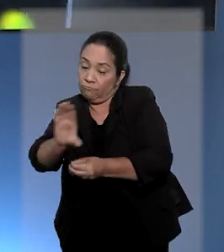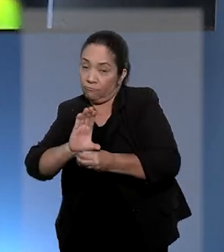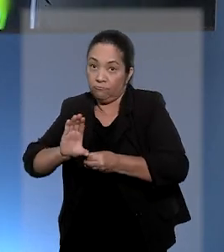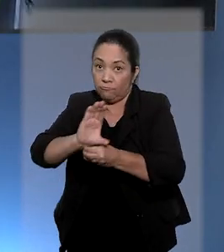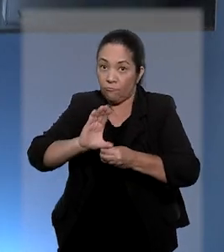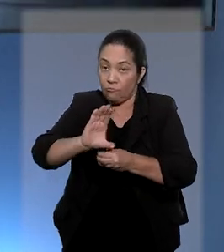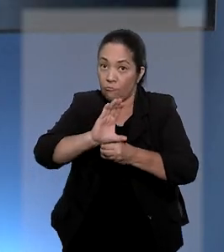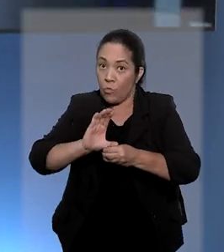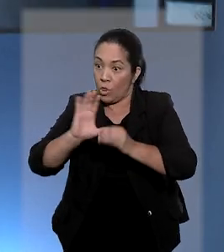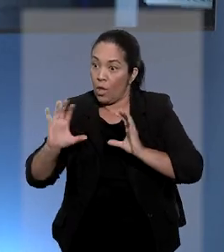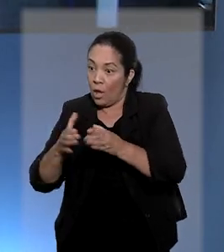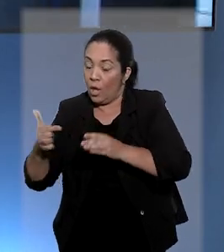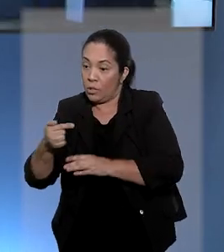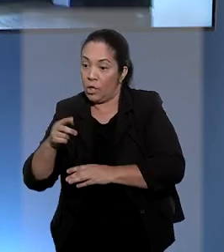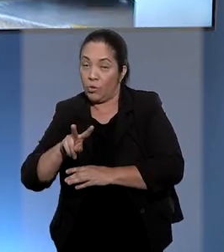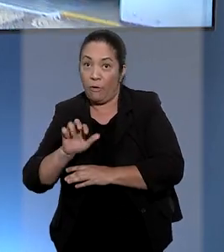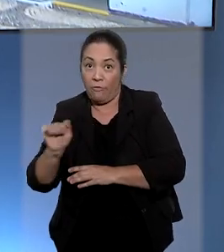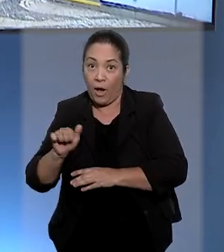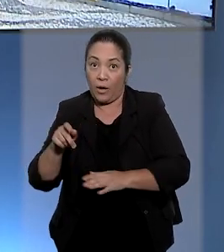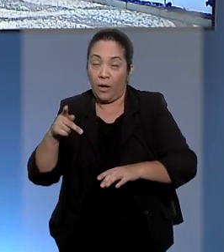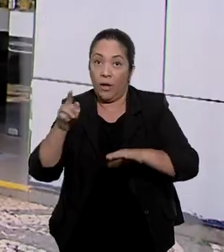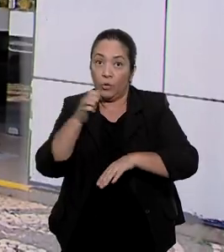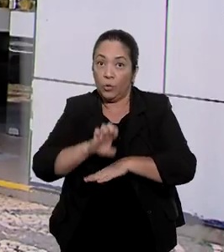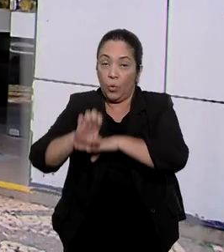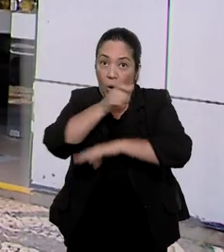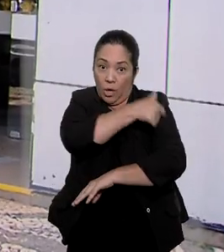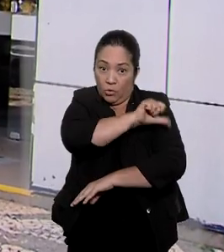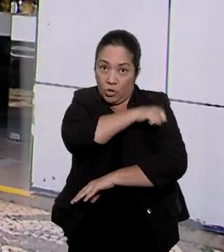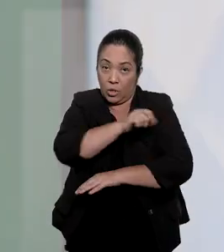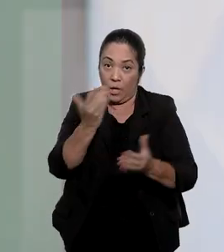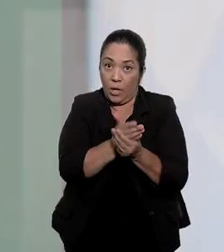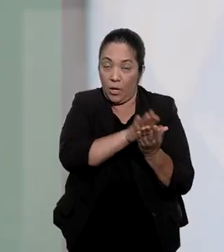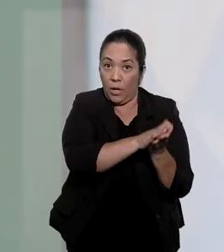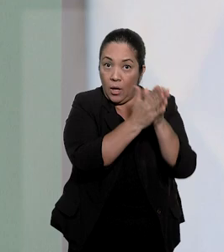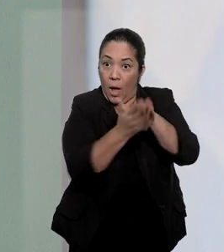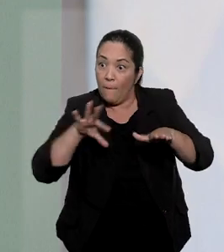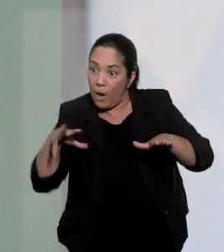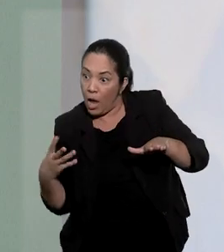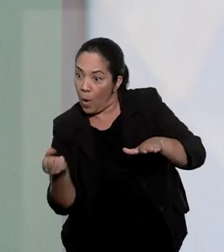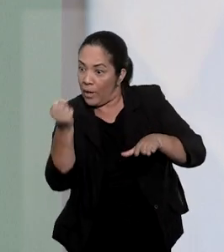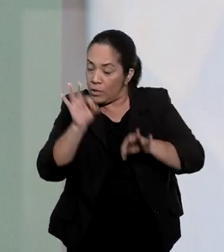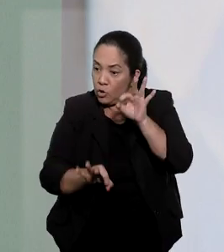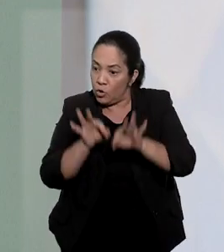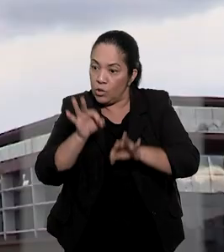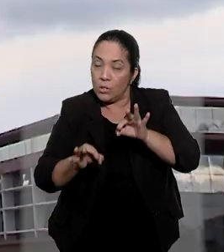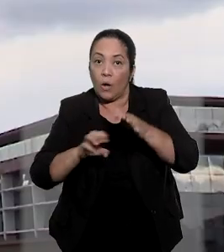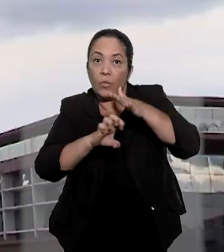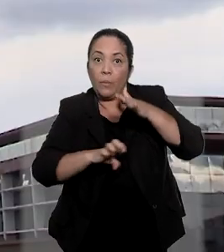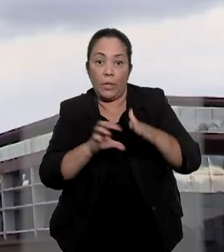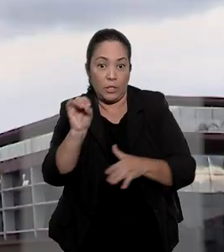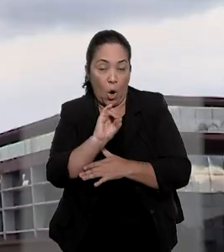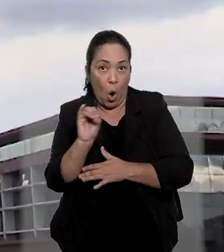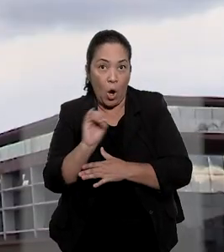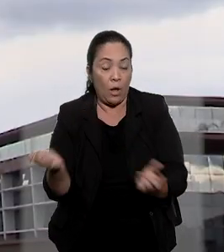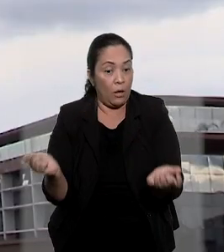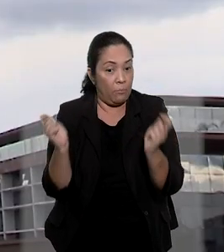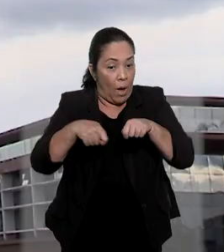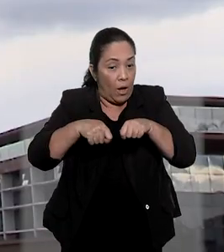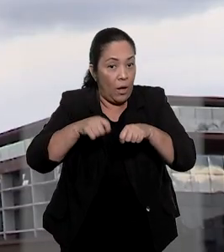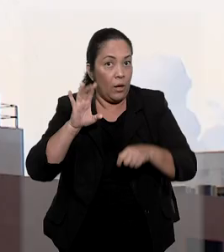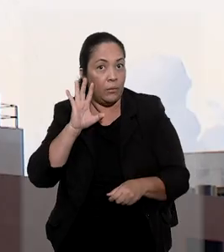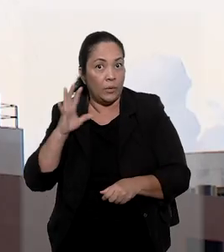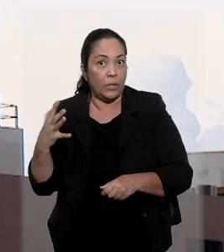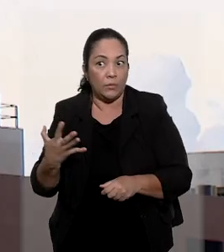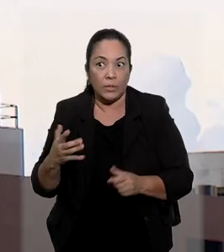colegiado declarou a sétima vara empresarial do Rio de Janeiro, onde tramita o processo de recuperação judicial da Oi, competente para